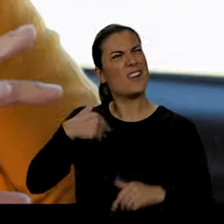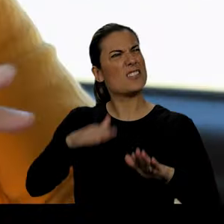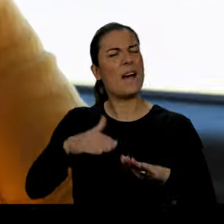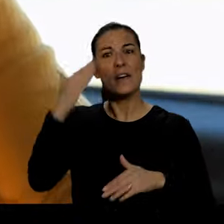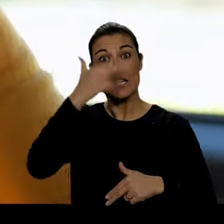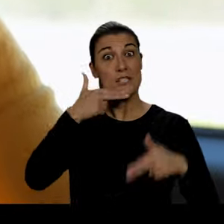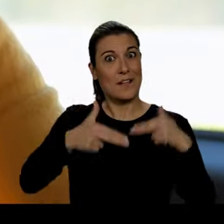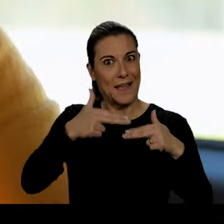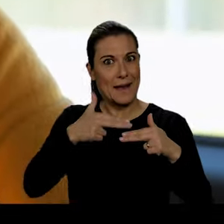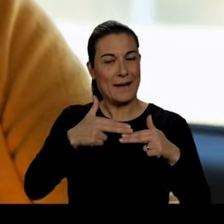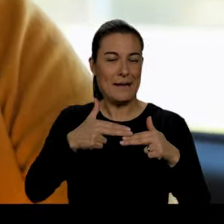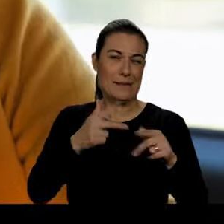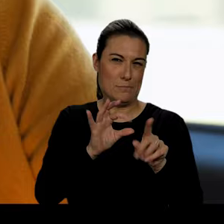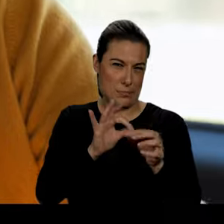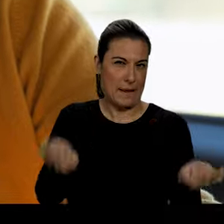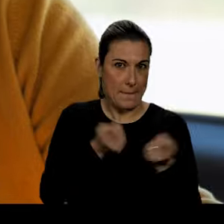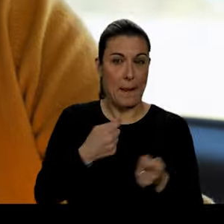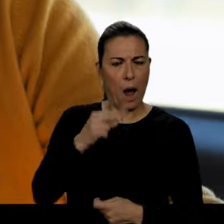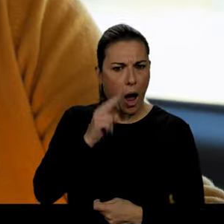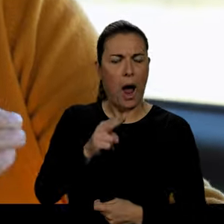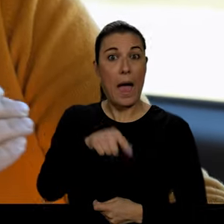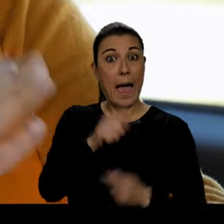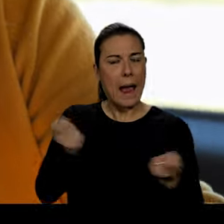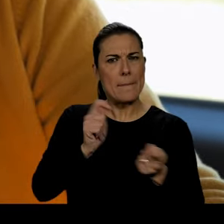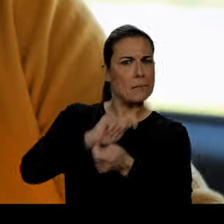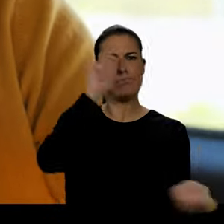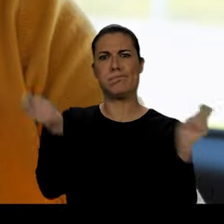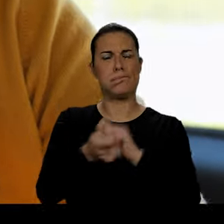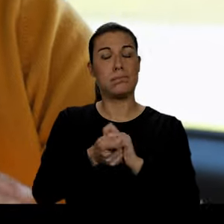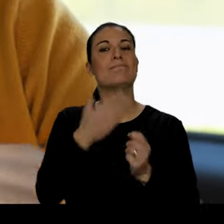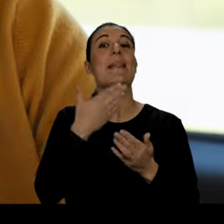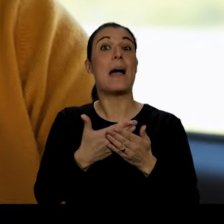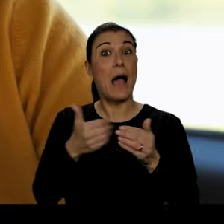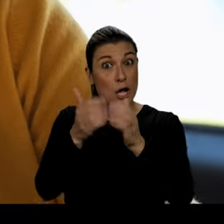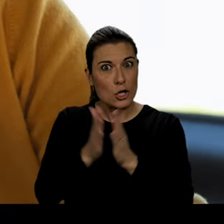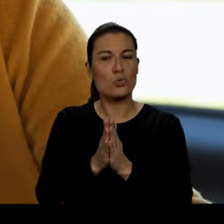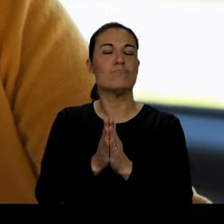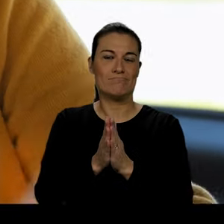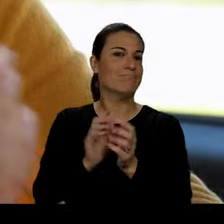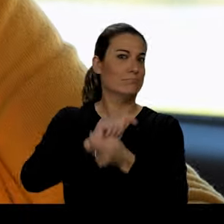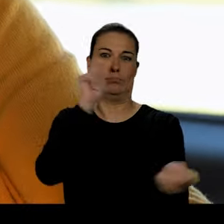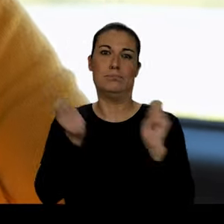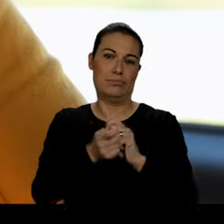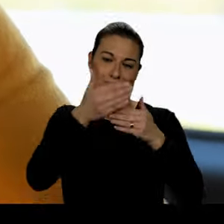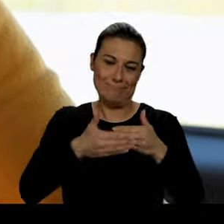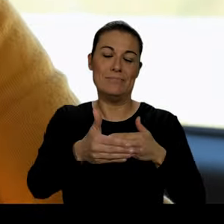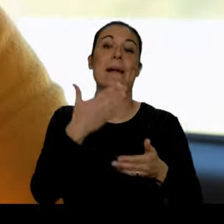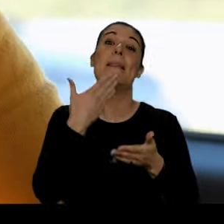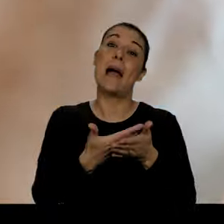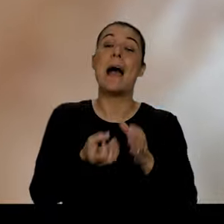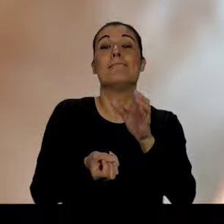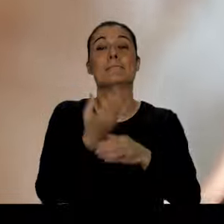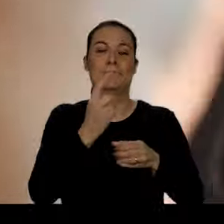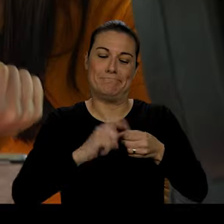em Évora, e de perceber isso mesmo, que tinha sido um ponto de viragem na campanha e tudo mudou a partir deste desavio, que depois deu a